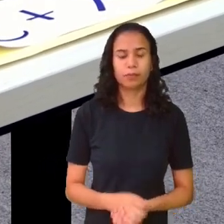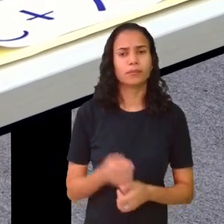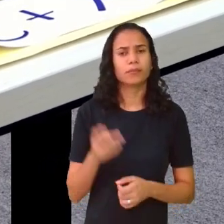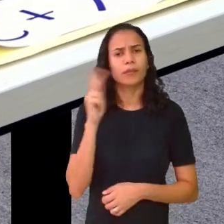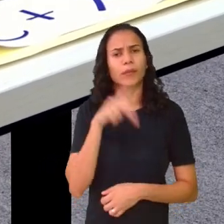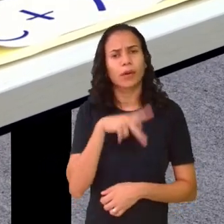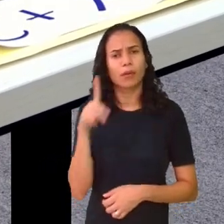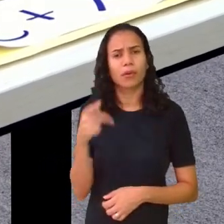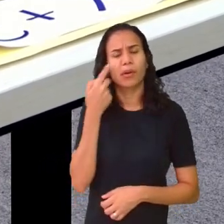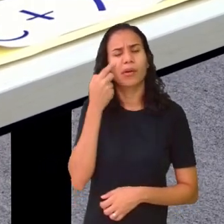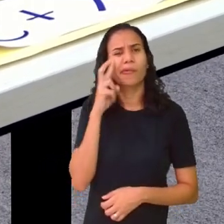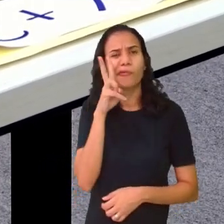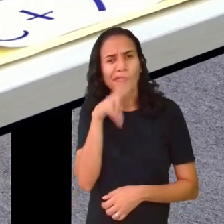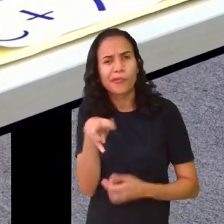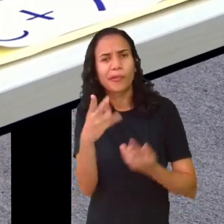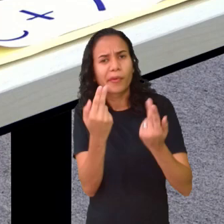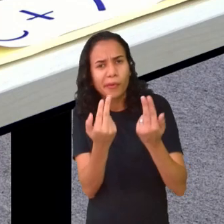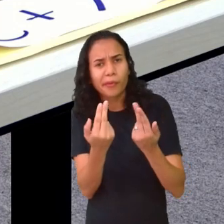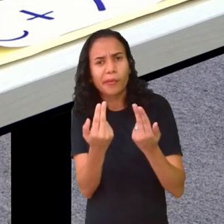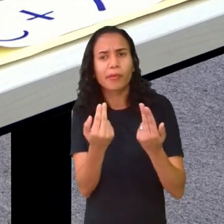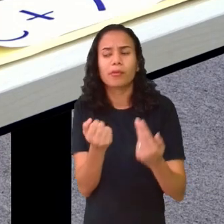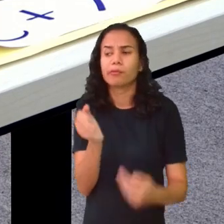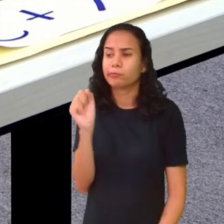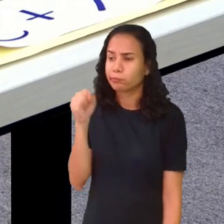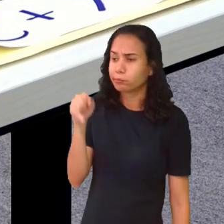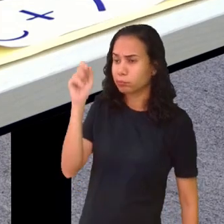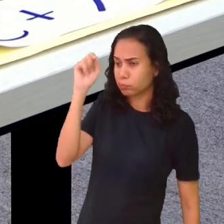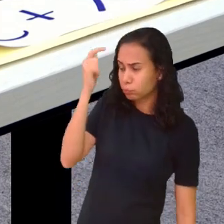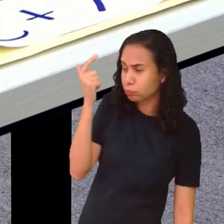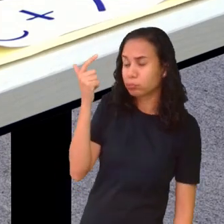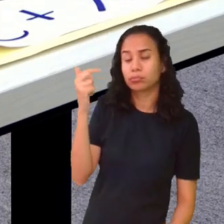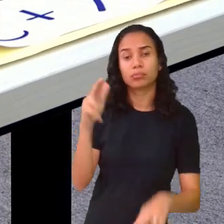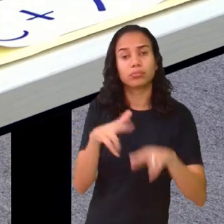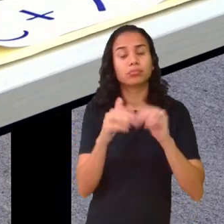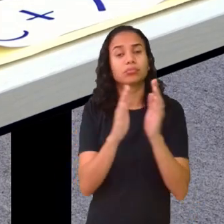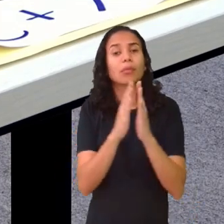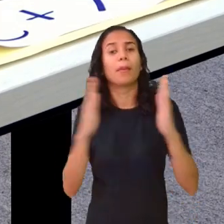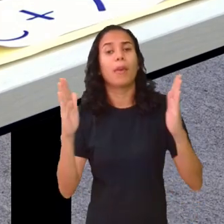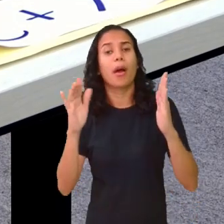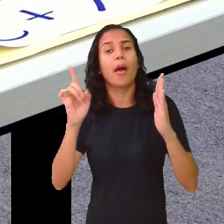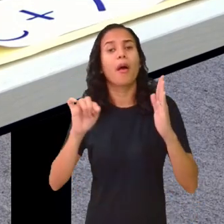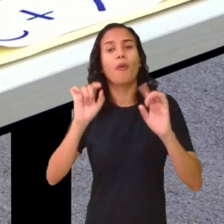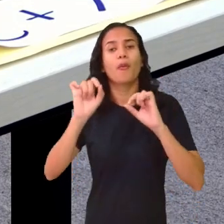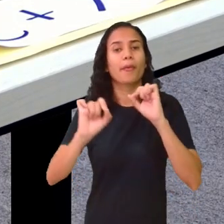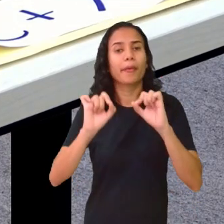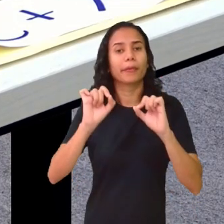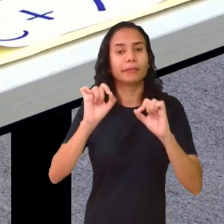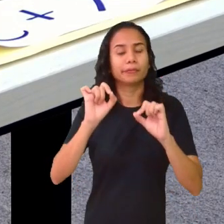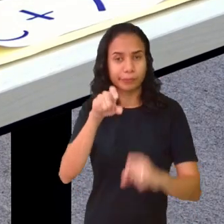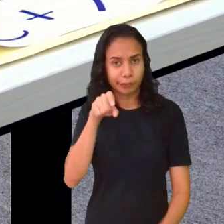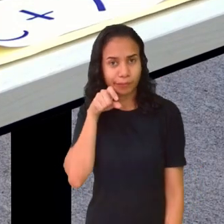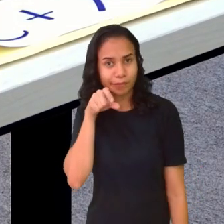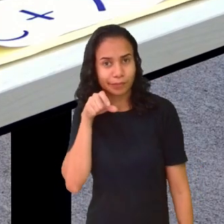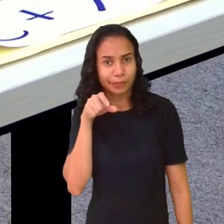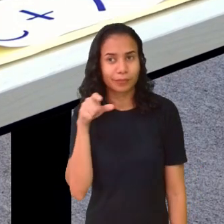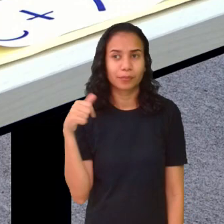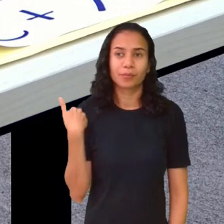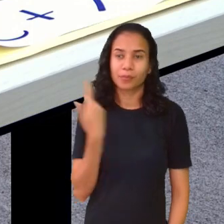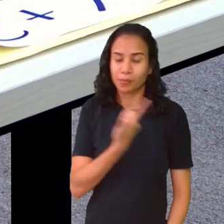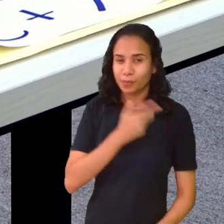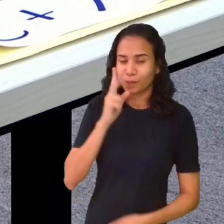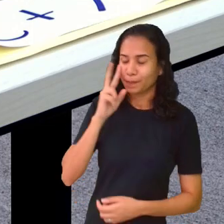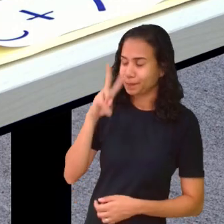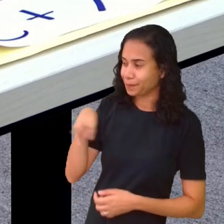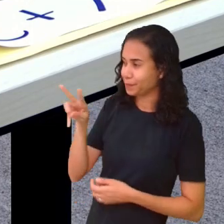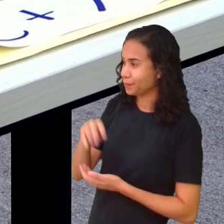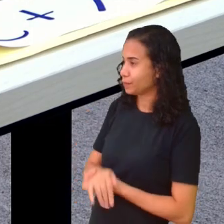Professora, se eu olhar embaixo, é a mesma coisa? Claro. Que tamanho é esse? Não é x? Que a gente já viu?